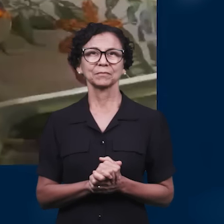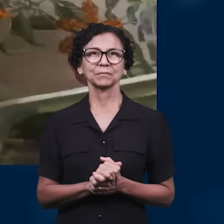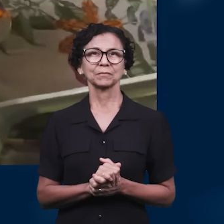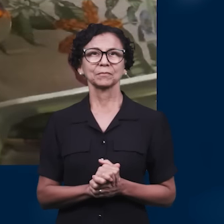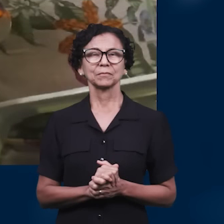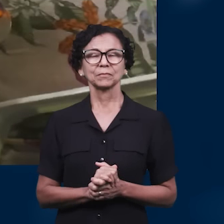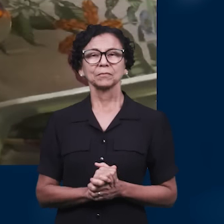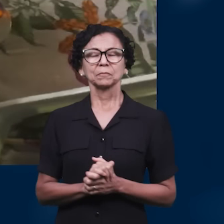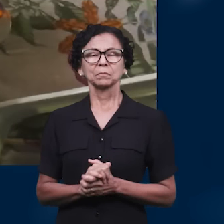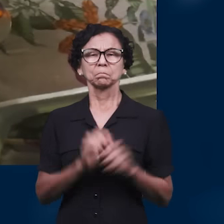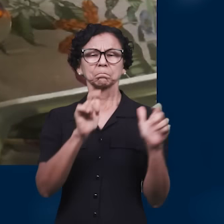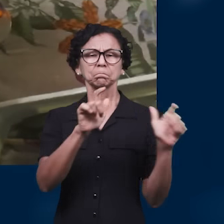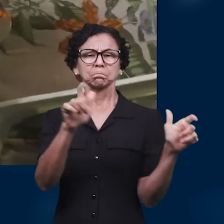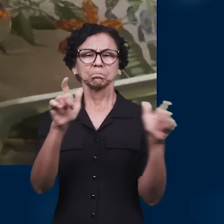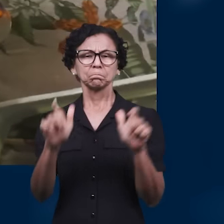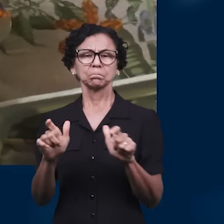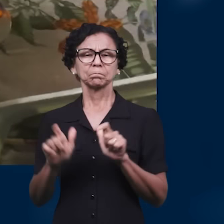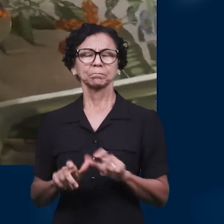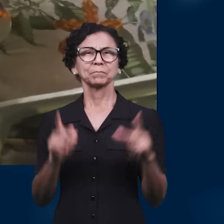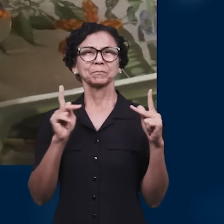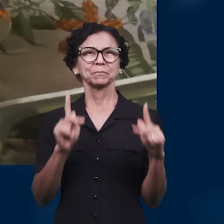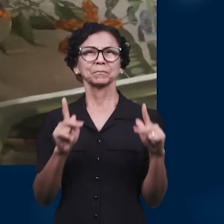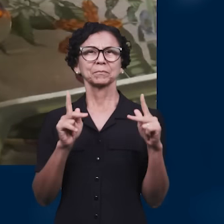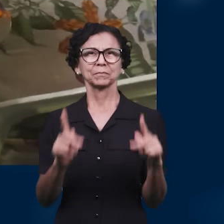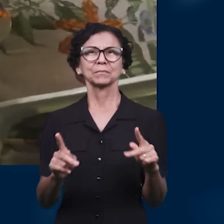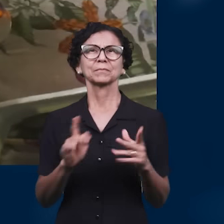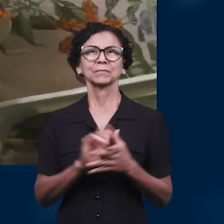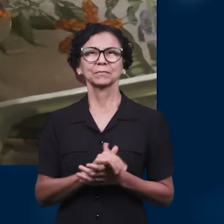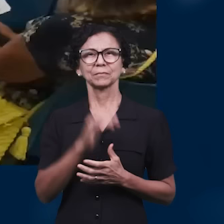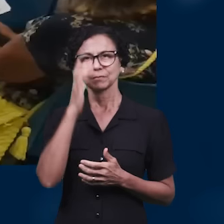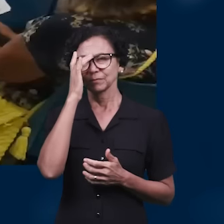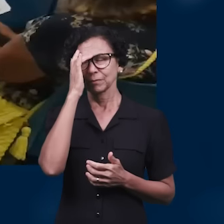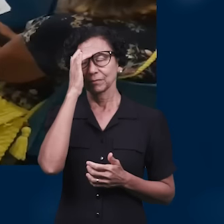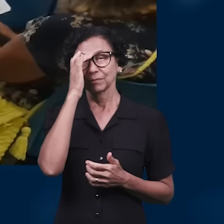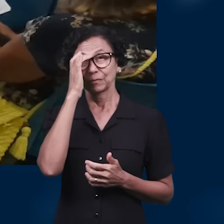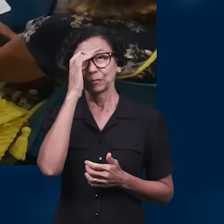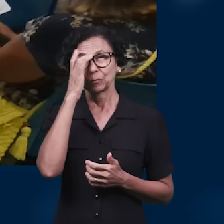nossos pontos de pregação, nos bairros Boa Vista 1,